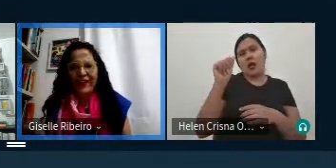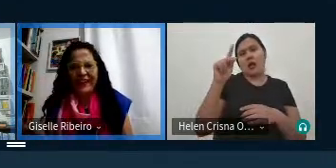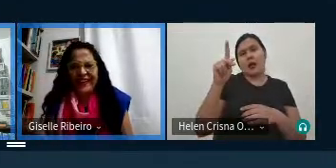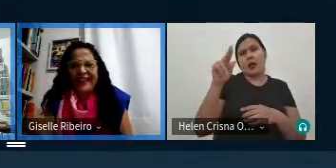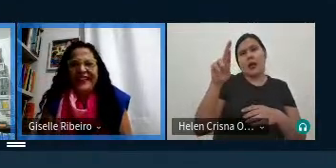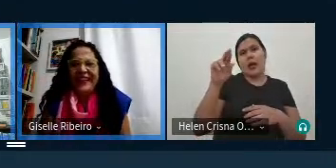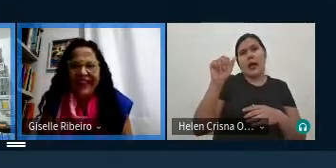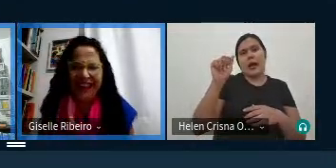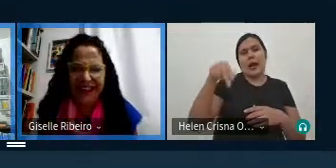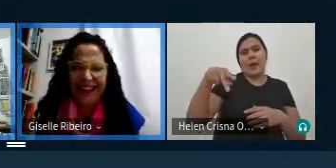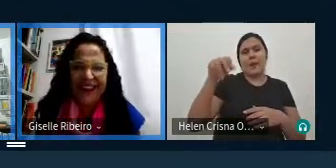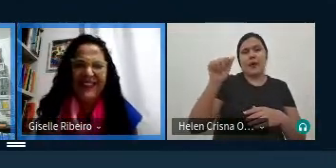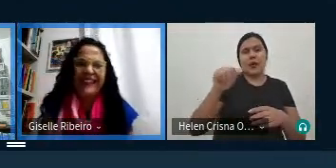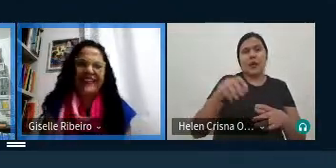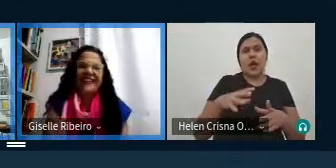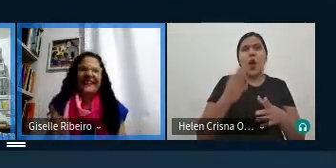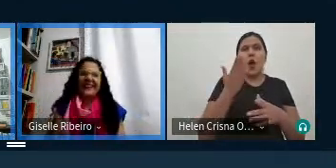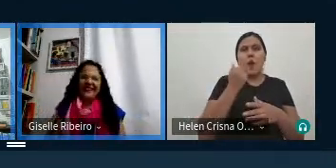voou